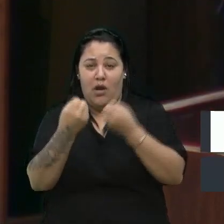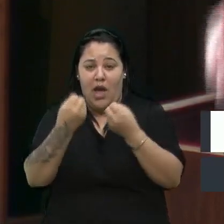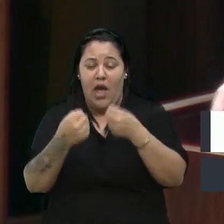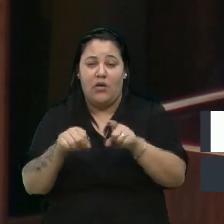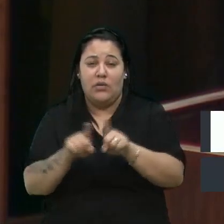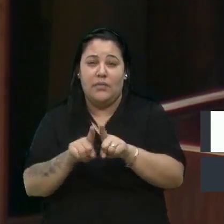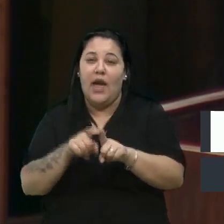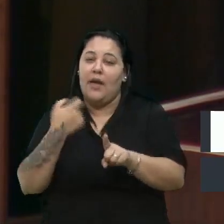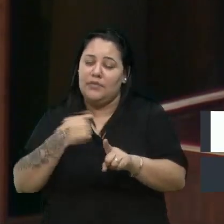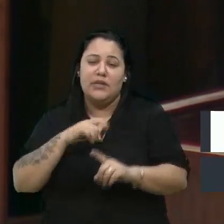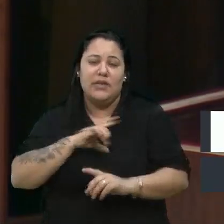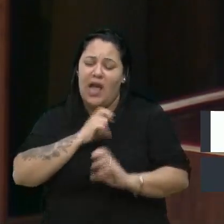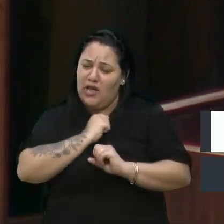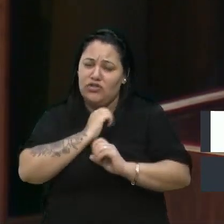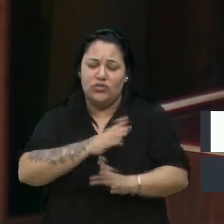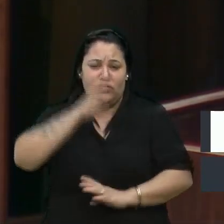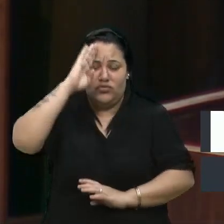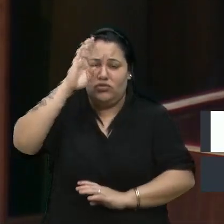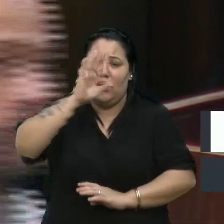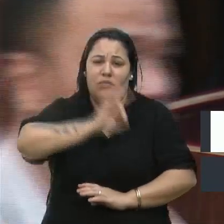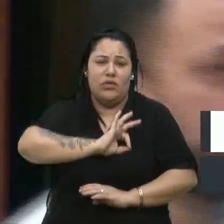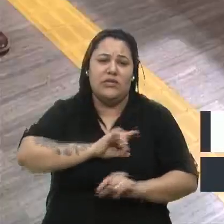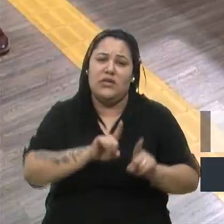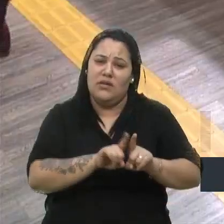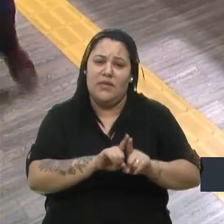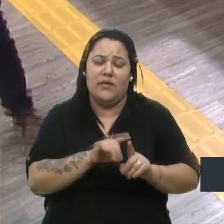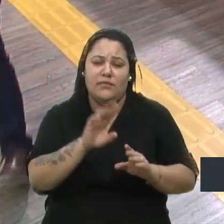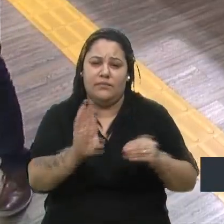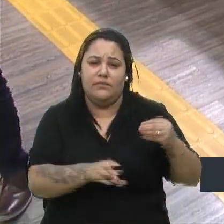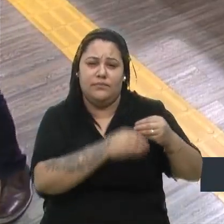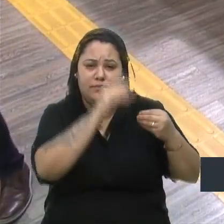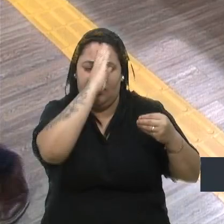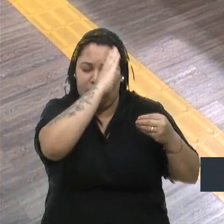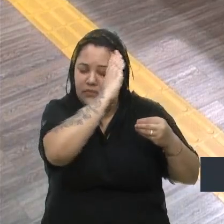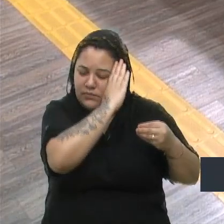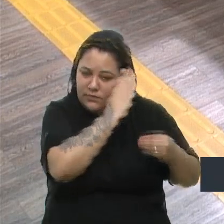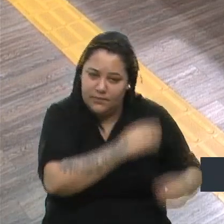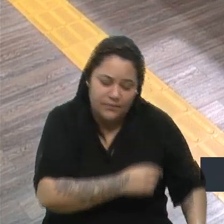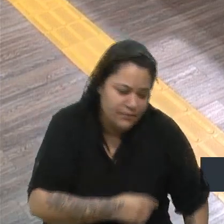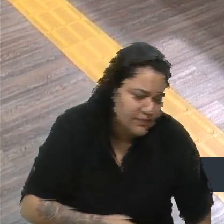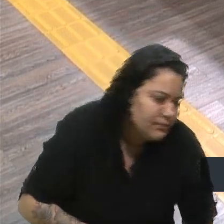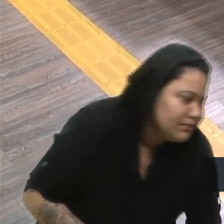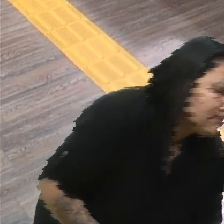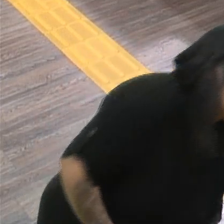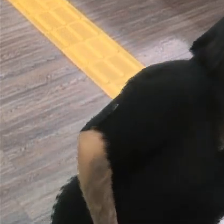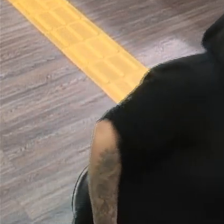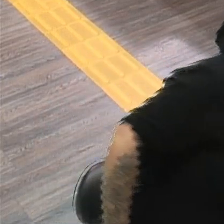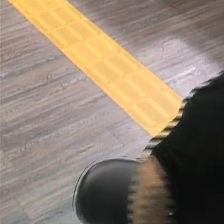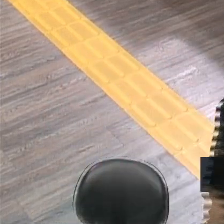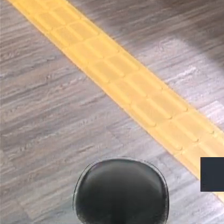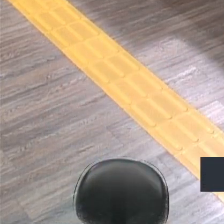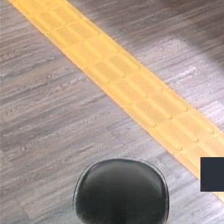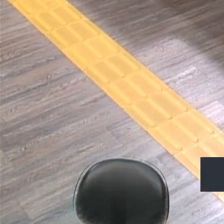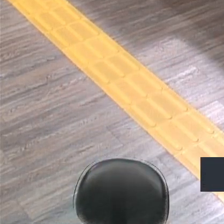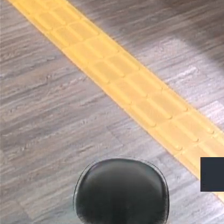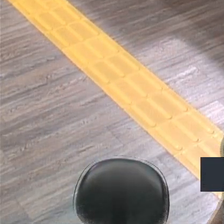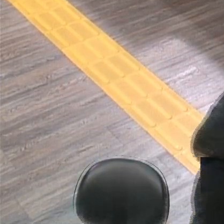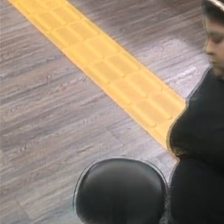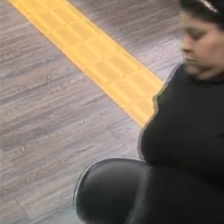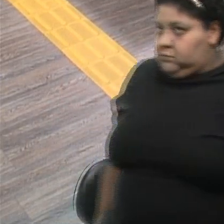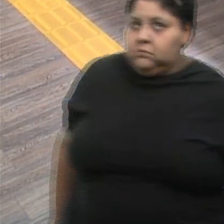Militar, da Guarda Municipal. Seu a parte, vereador Bressan. Obrigado, vereador Lucas. Até me surpreende, vereador